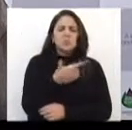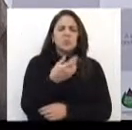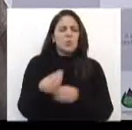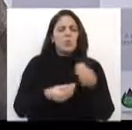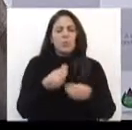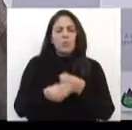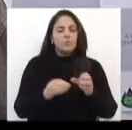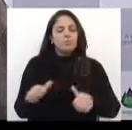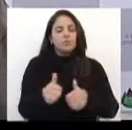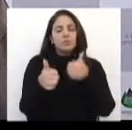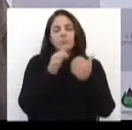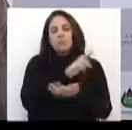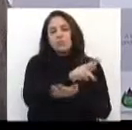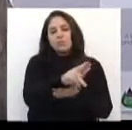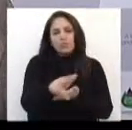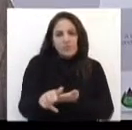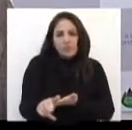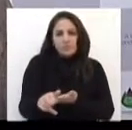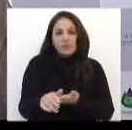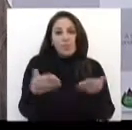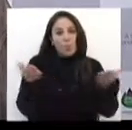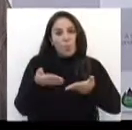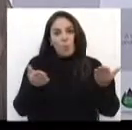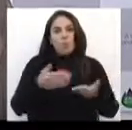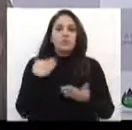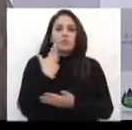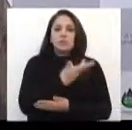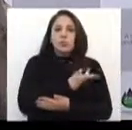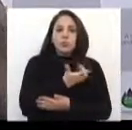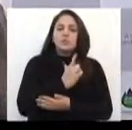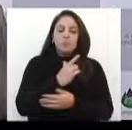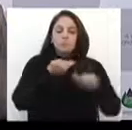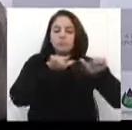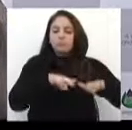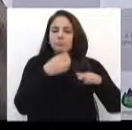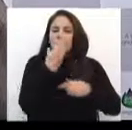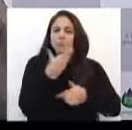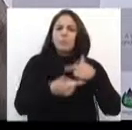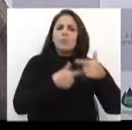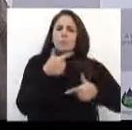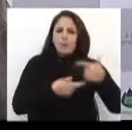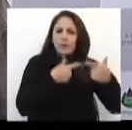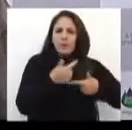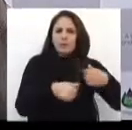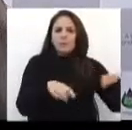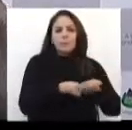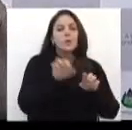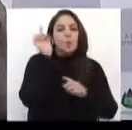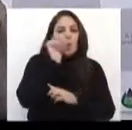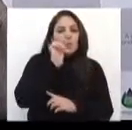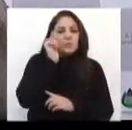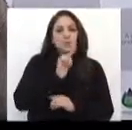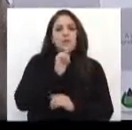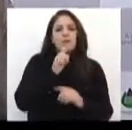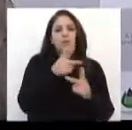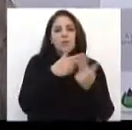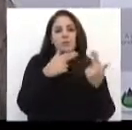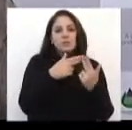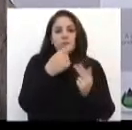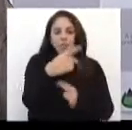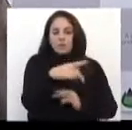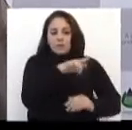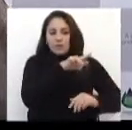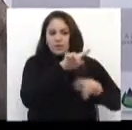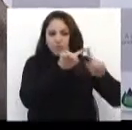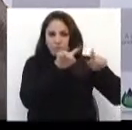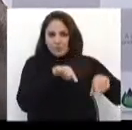várias melhorias aqui que eu acho que hoje nós temos um lugar bom para trabalhar, um lugar que dá condições tanto de vocês, funcionários, quanto